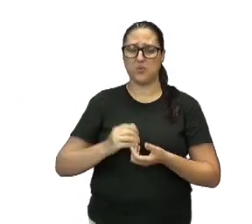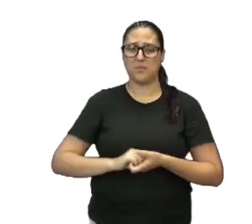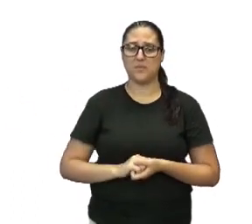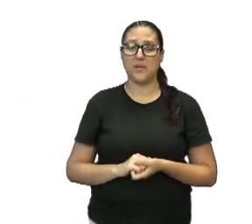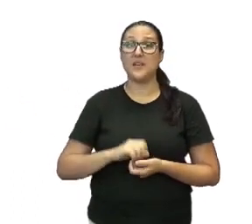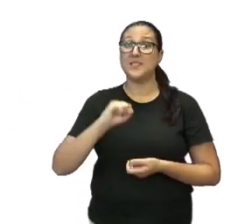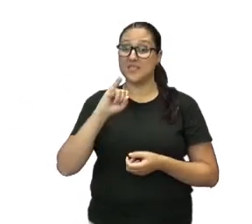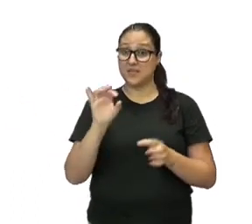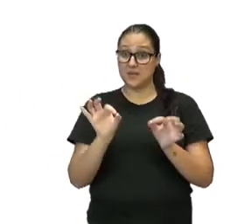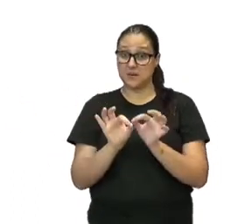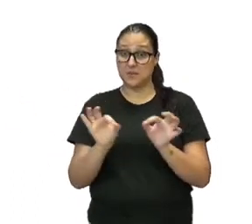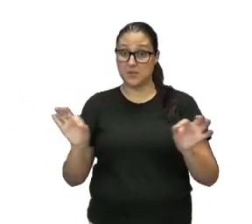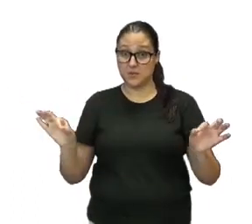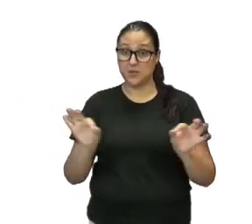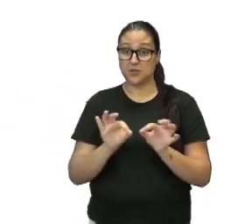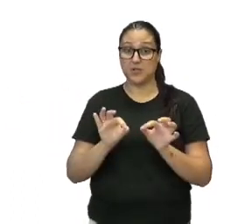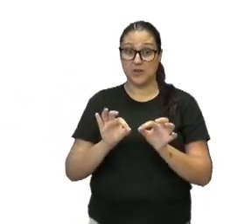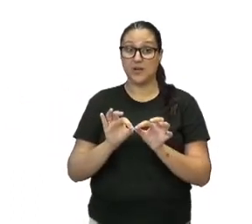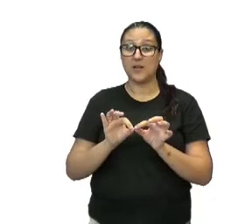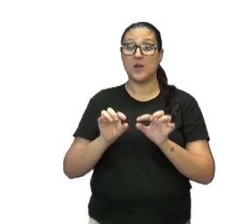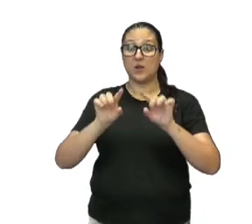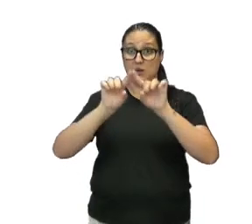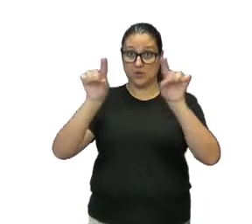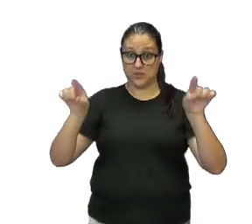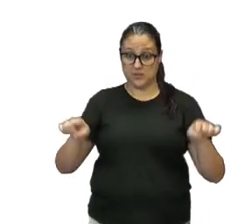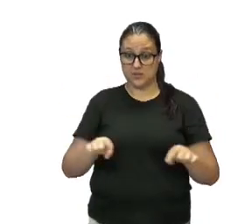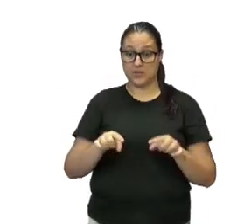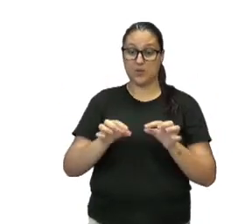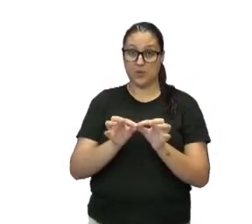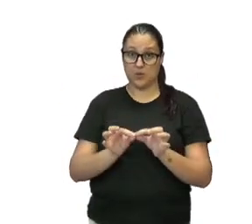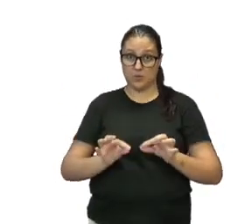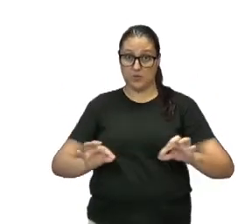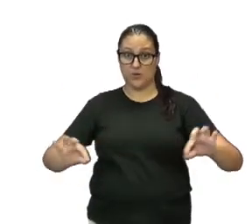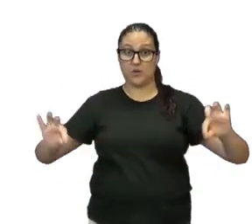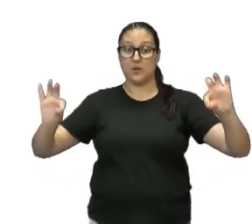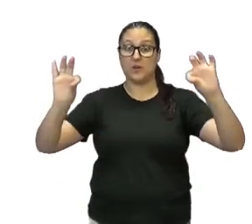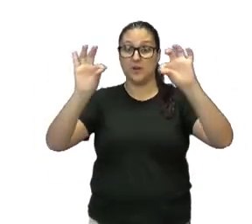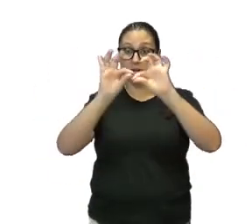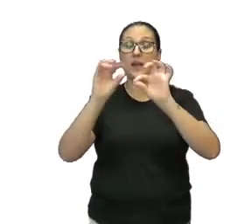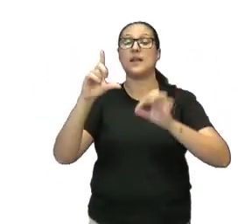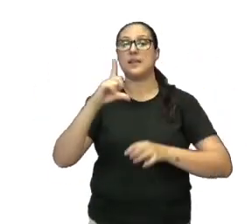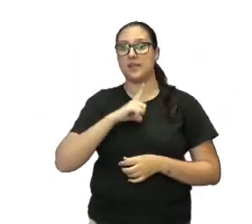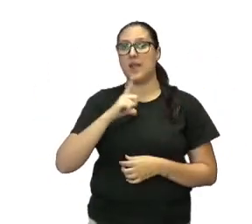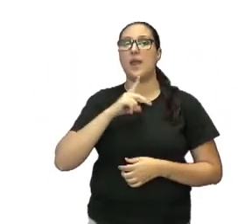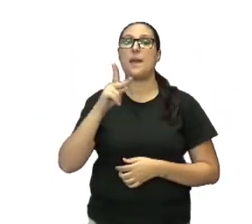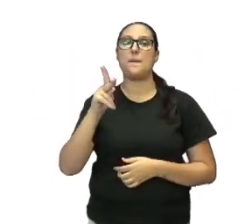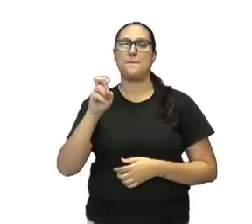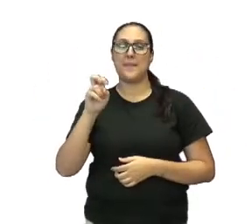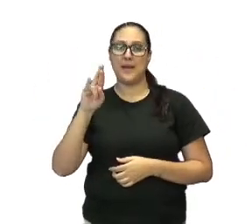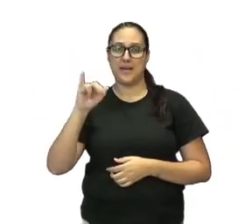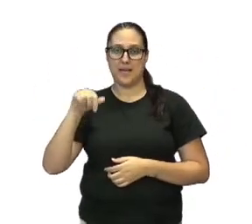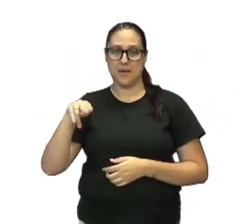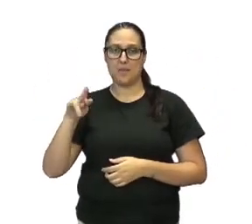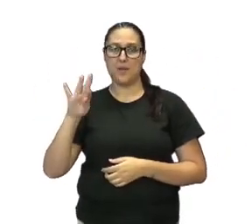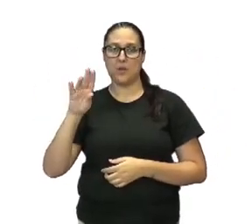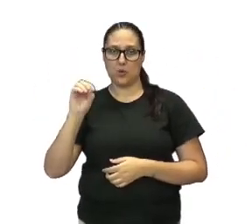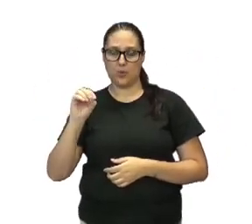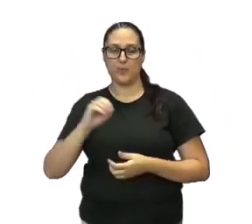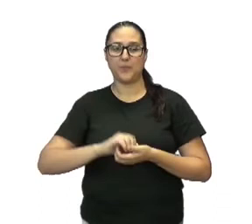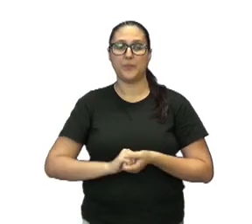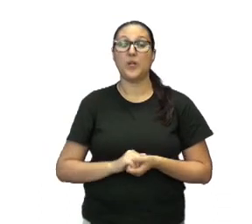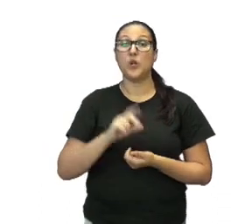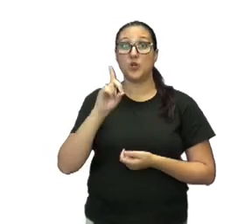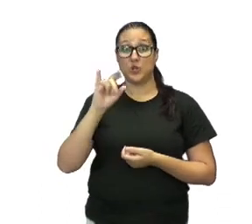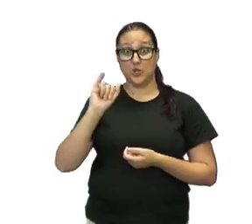medirmos toda a volta de um círculo com fita métrica, obtemos a medida do seu perímetro, certo? O diâmetro, por sua vez,